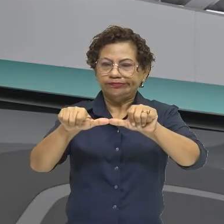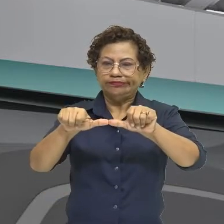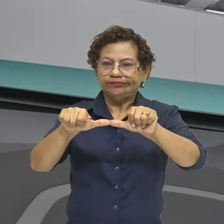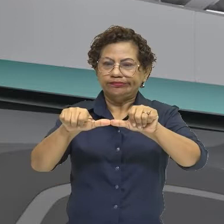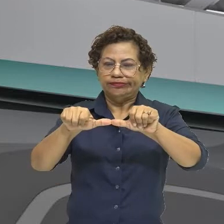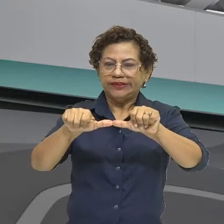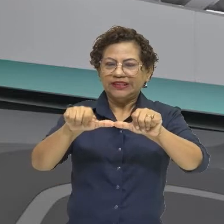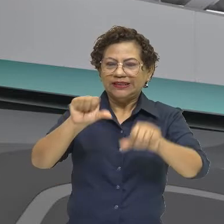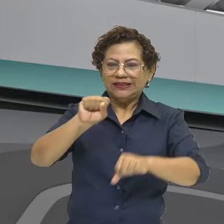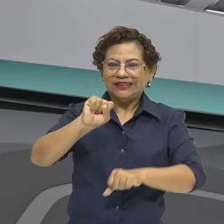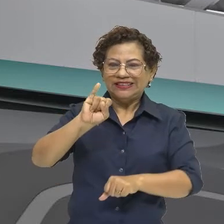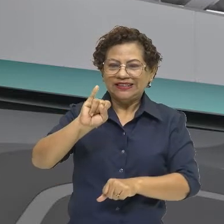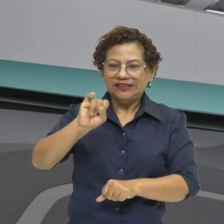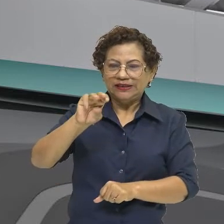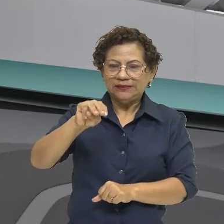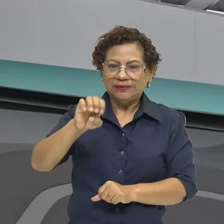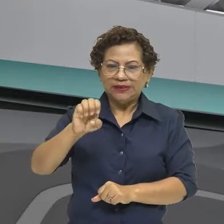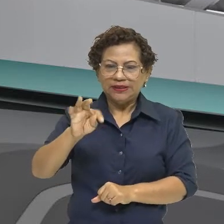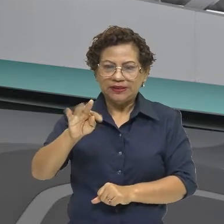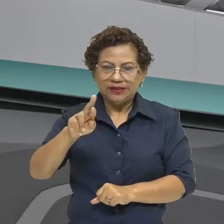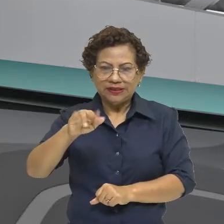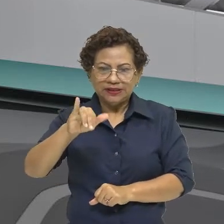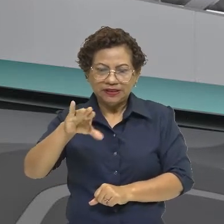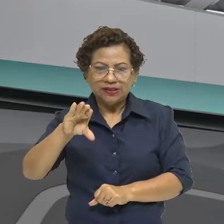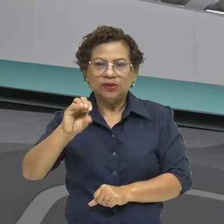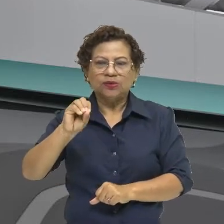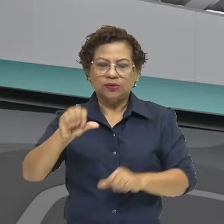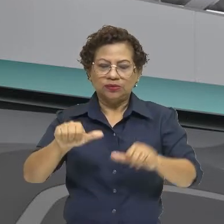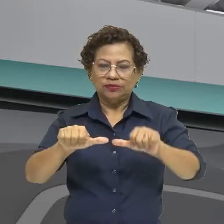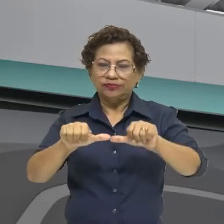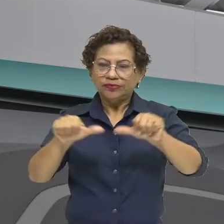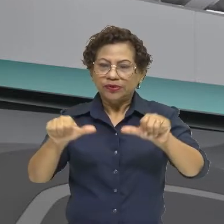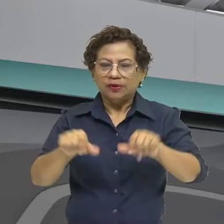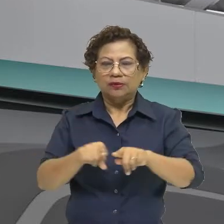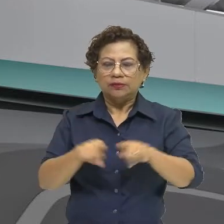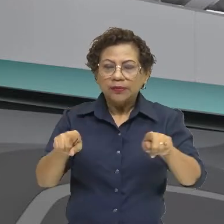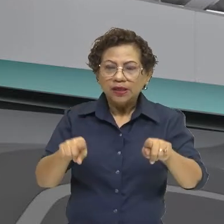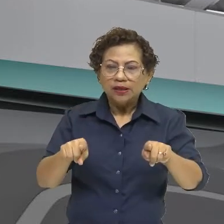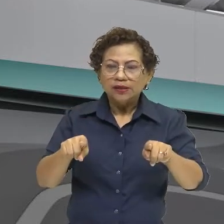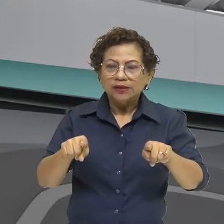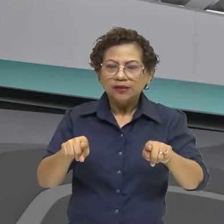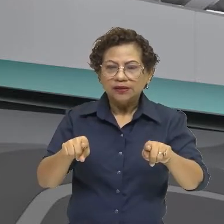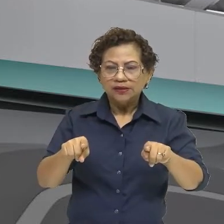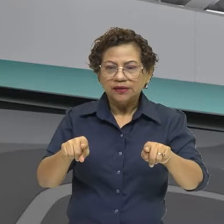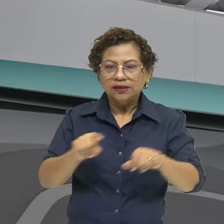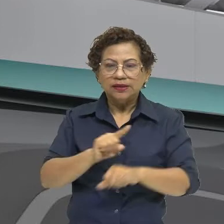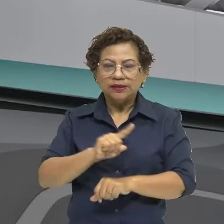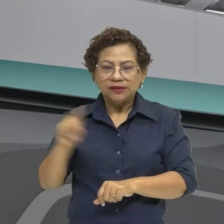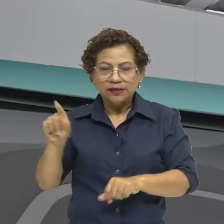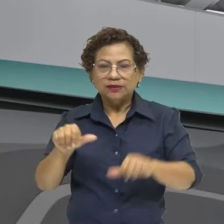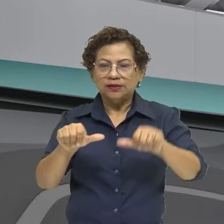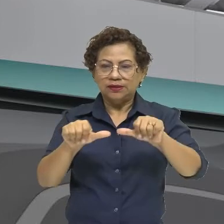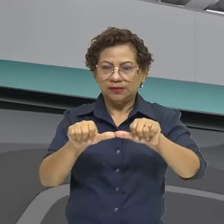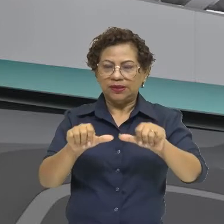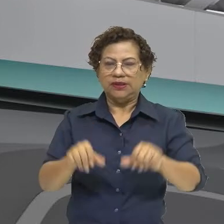simétricos, e sim assimétricos. Então, a questão da pérola ondulada, que ele vai trabalhar com o quê? Com as forças